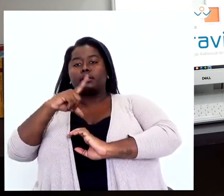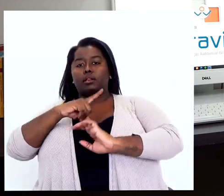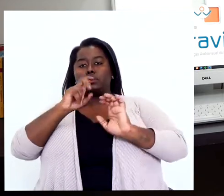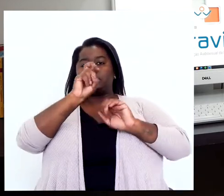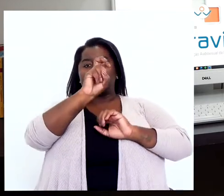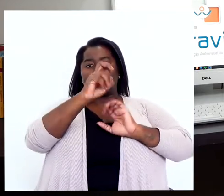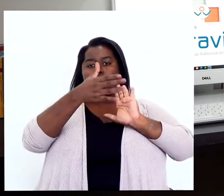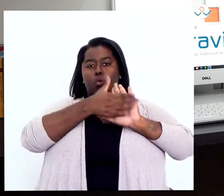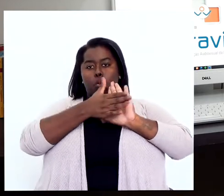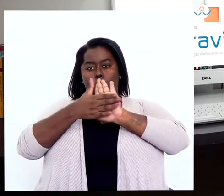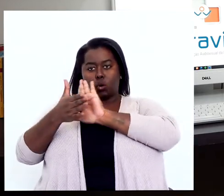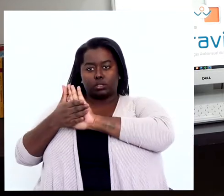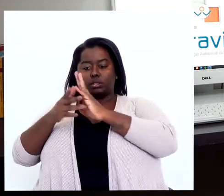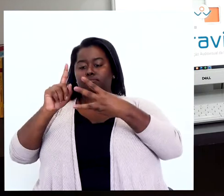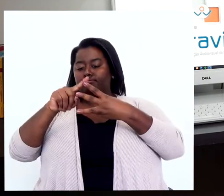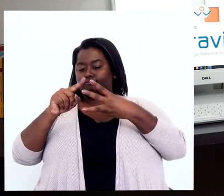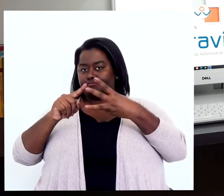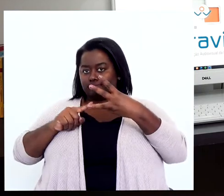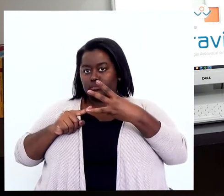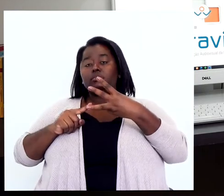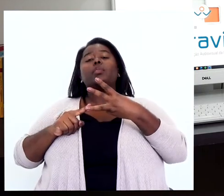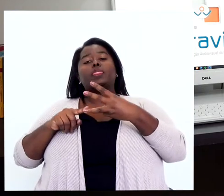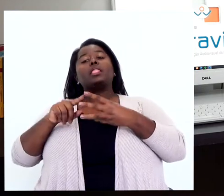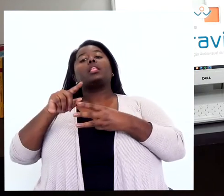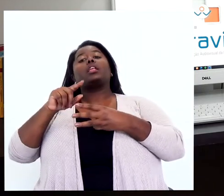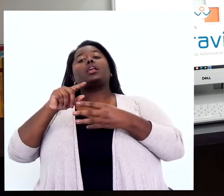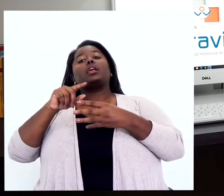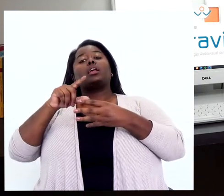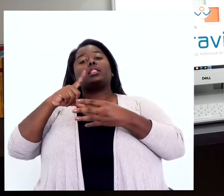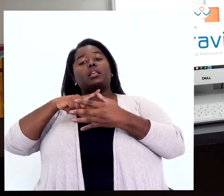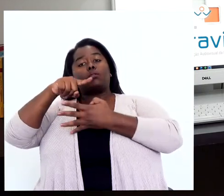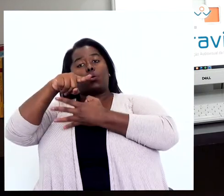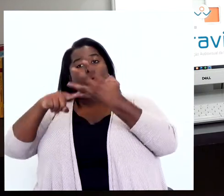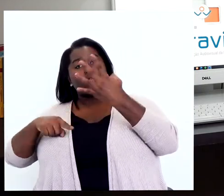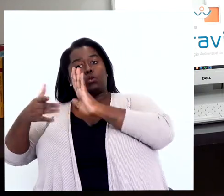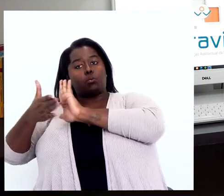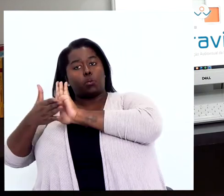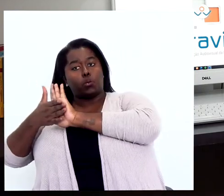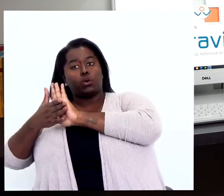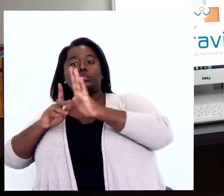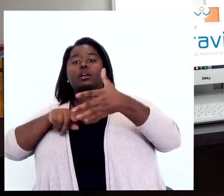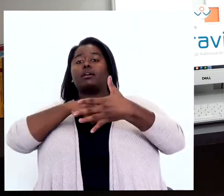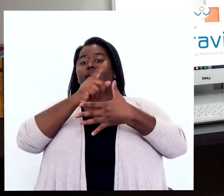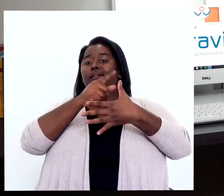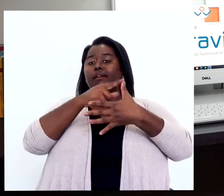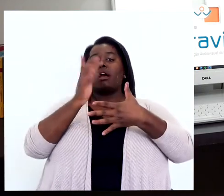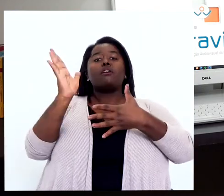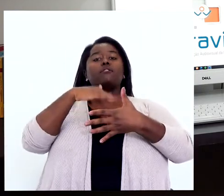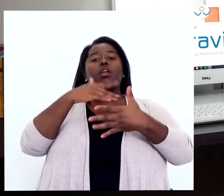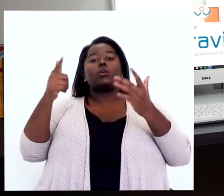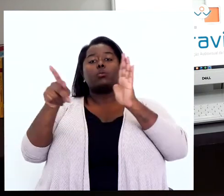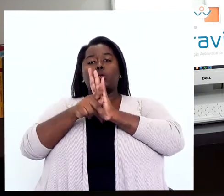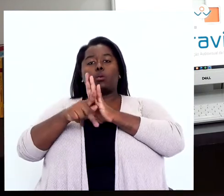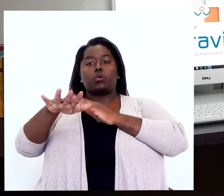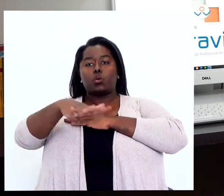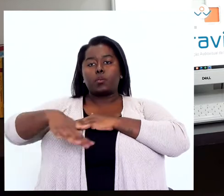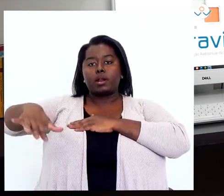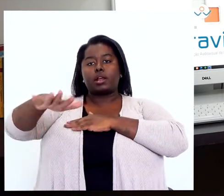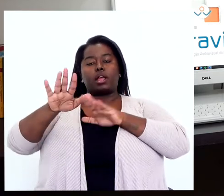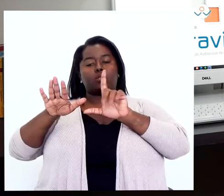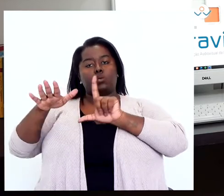cinco propostas, quatro oficiais e a quinta vinda do mercado